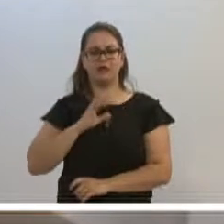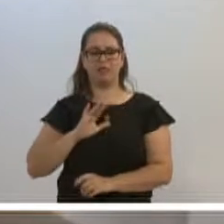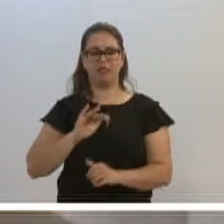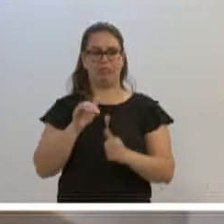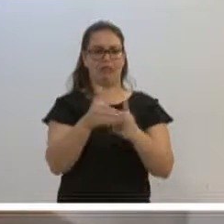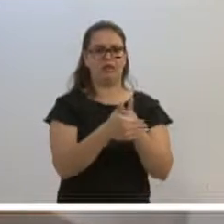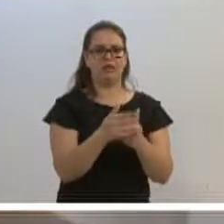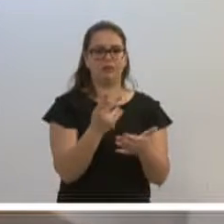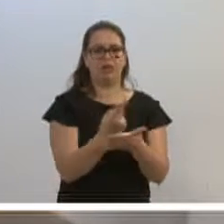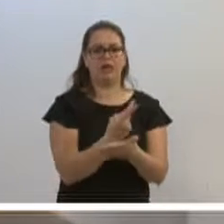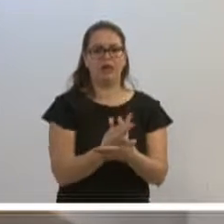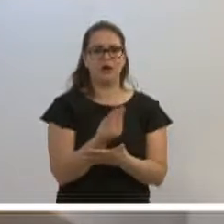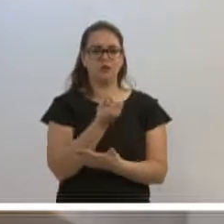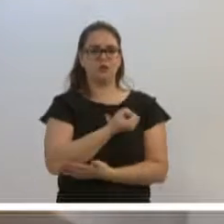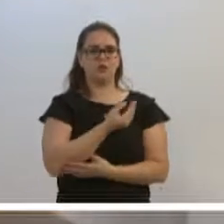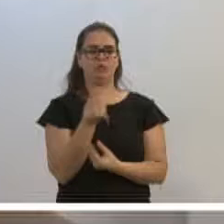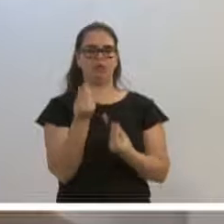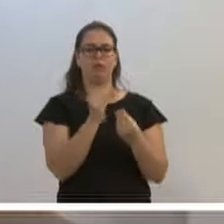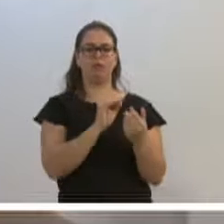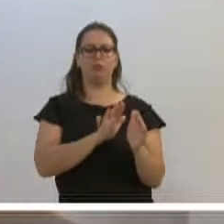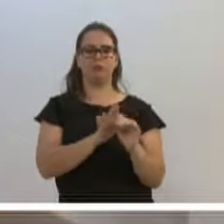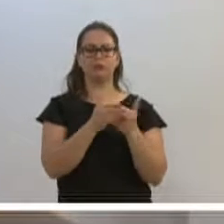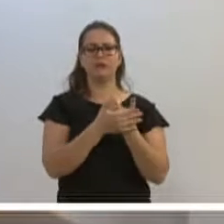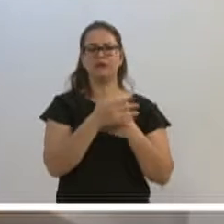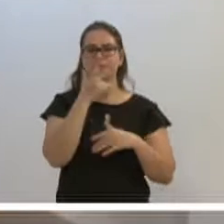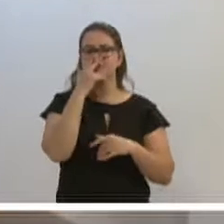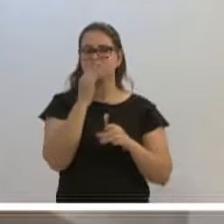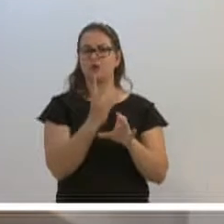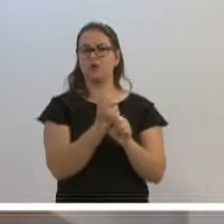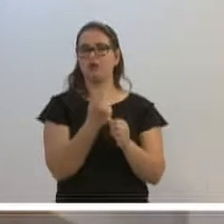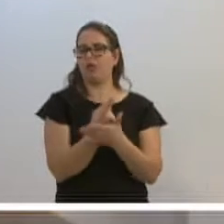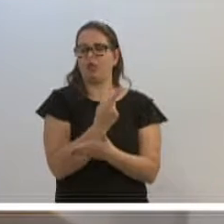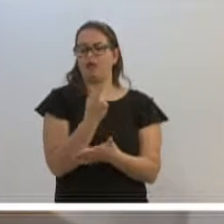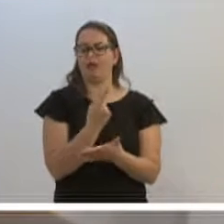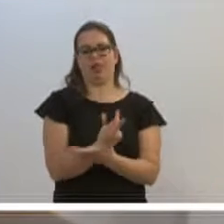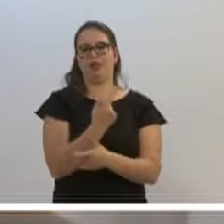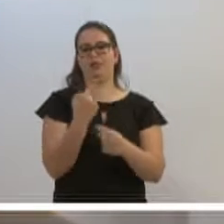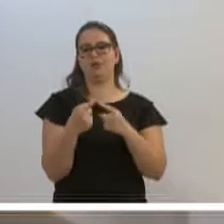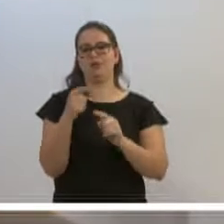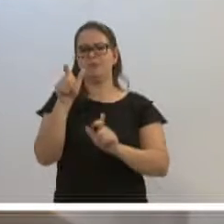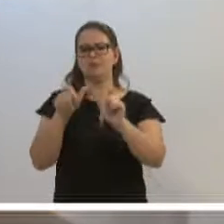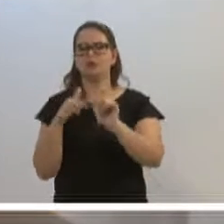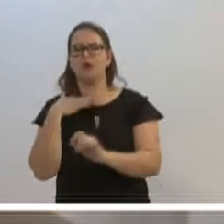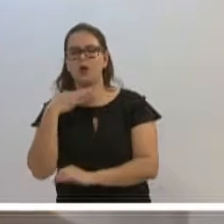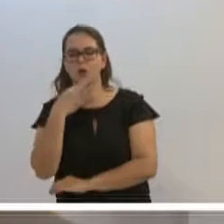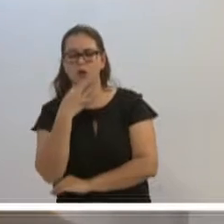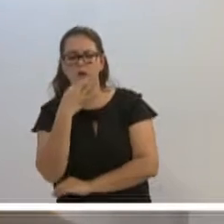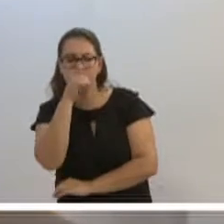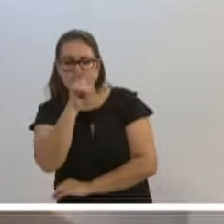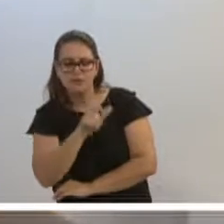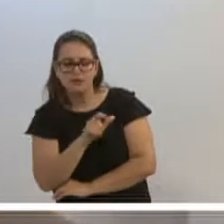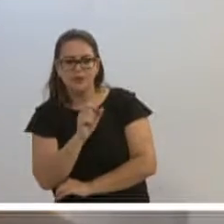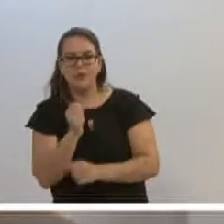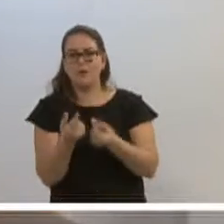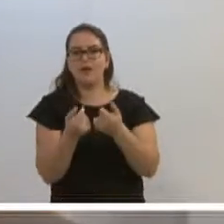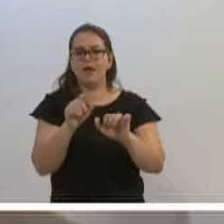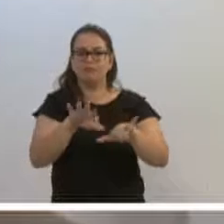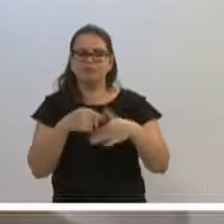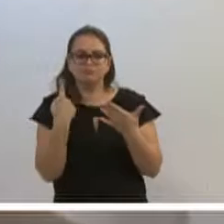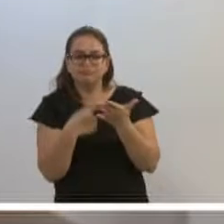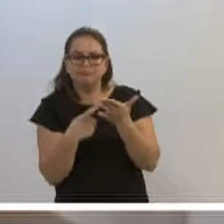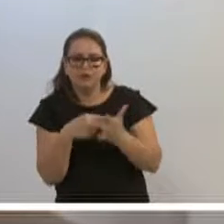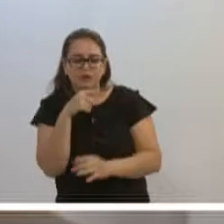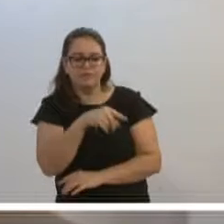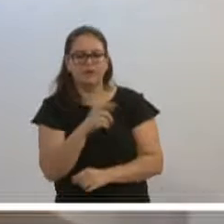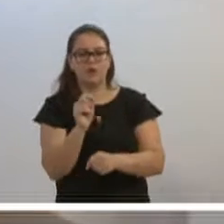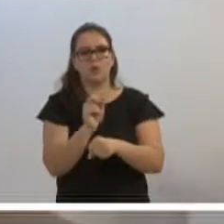números, ou simplesmente contornar os números, ou fazer um cálculo errado. Porque qualquer um que tem um pouquinho de conhecimento, ou qualquer auditoria, e aí nós temos